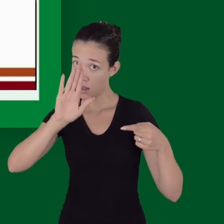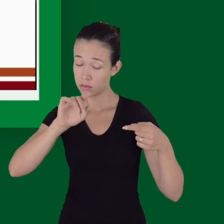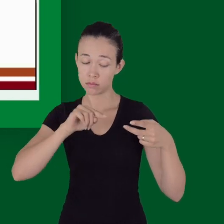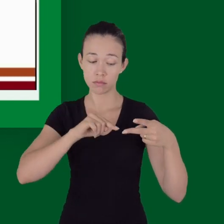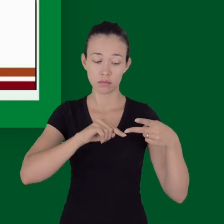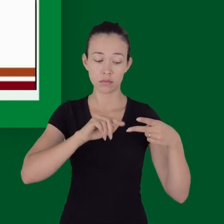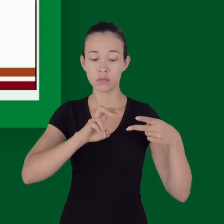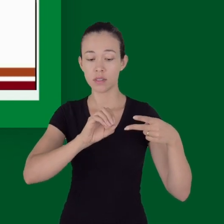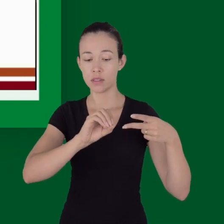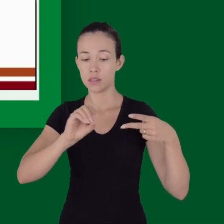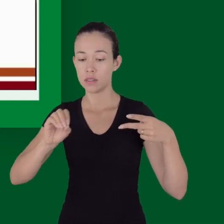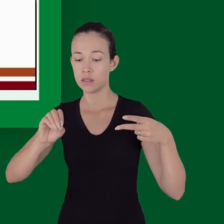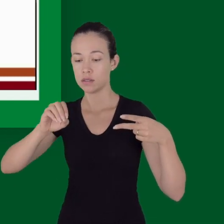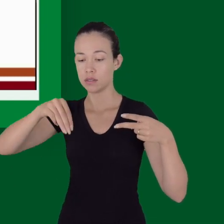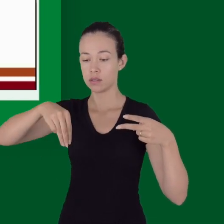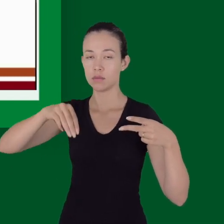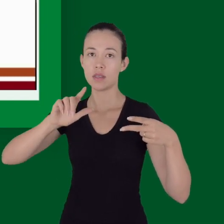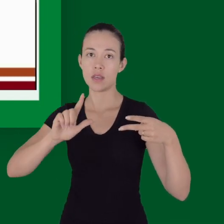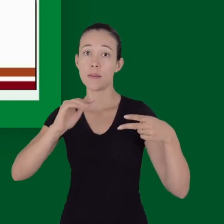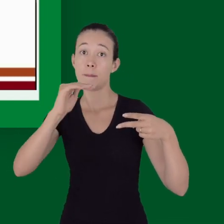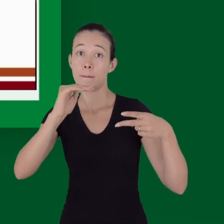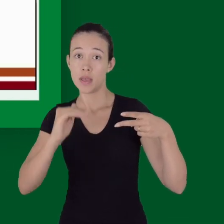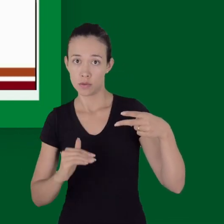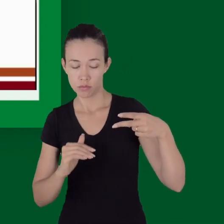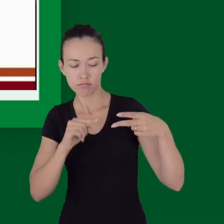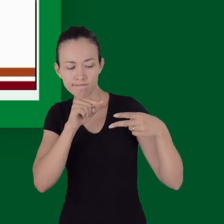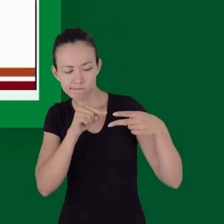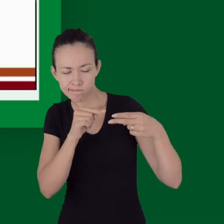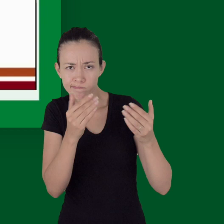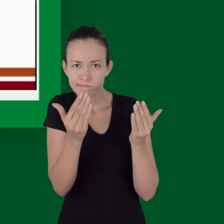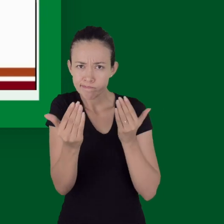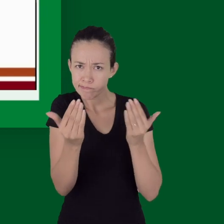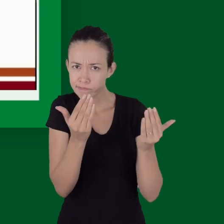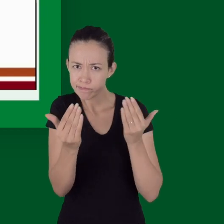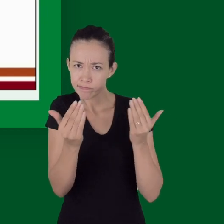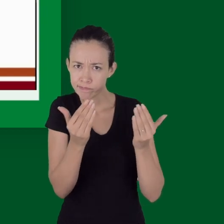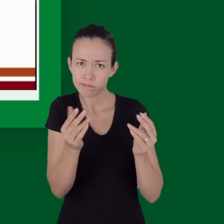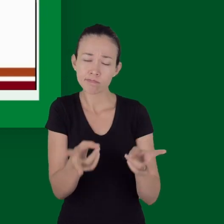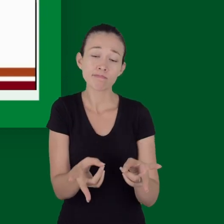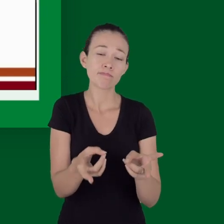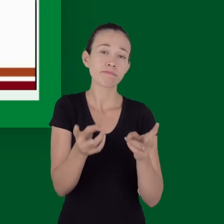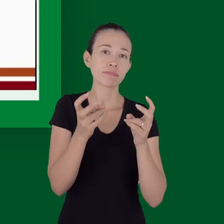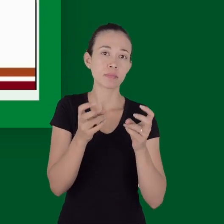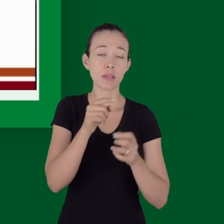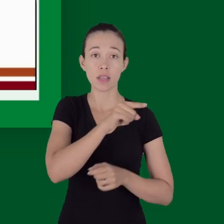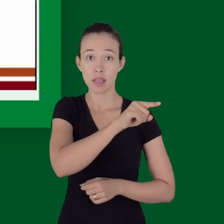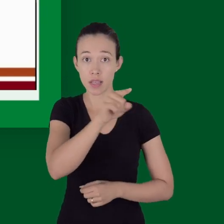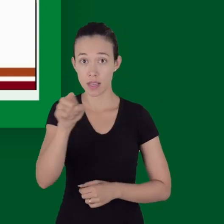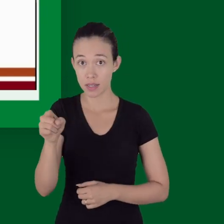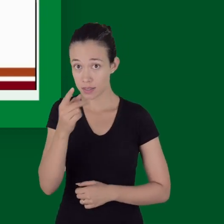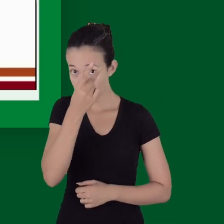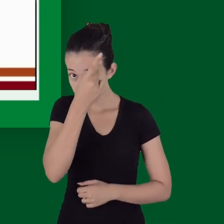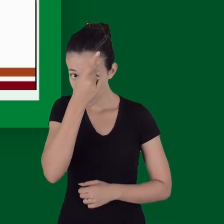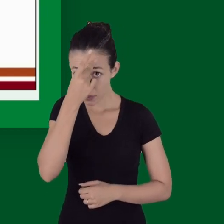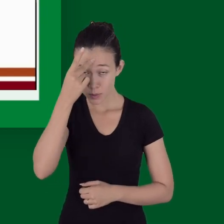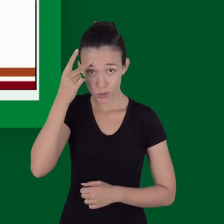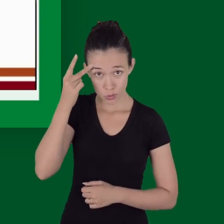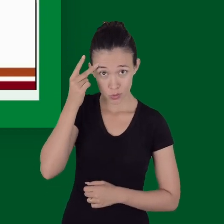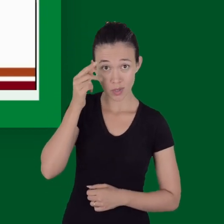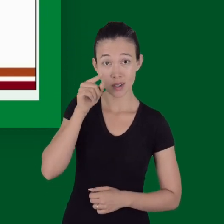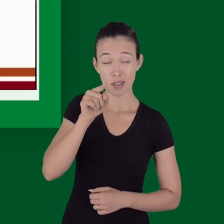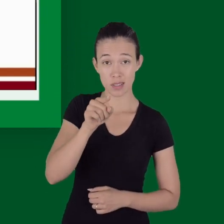e foi visto que um risco relativo de 2,5 de mortalidade para pacientes que